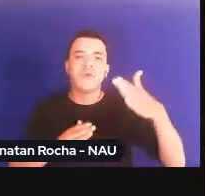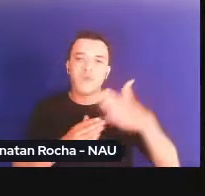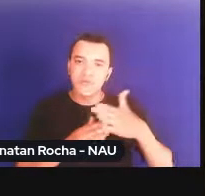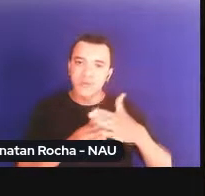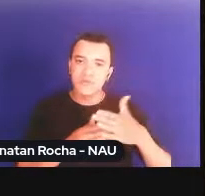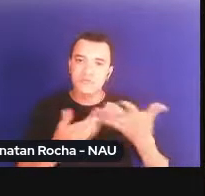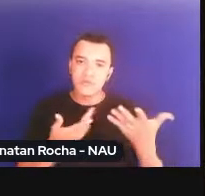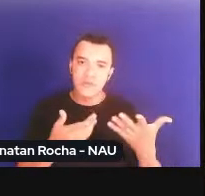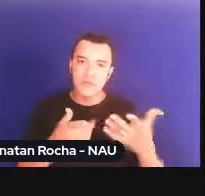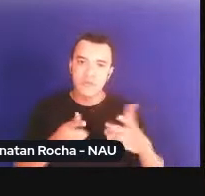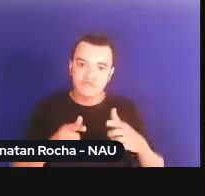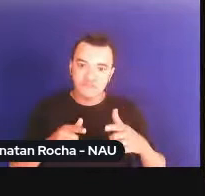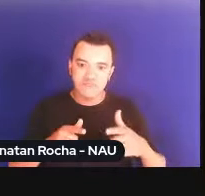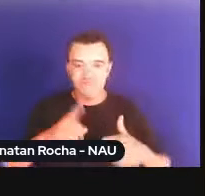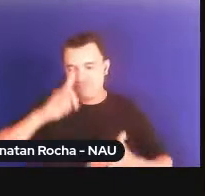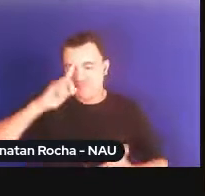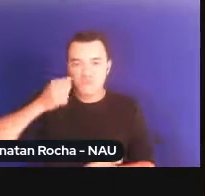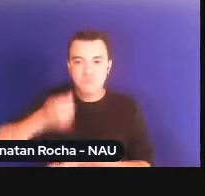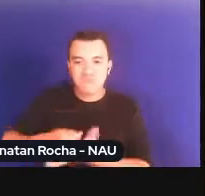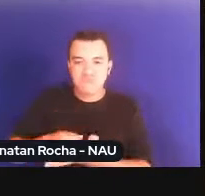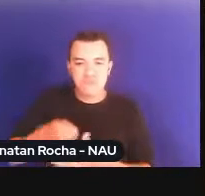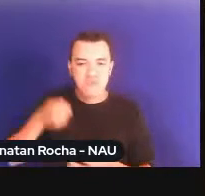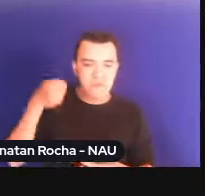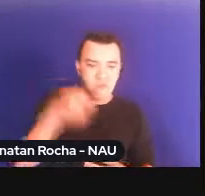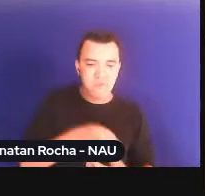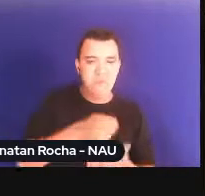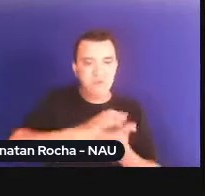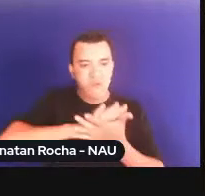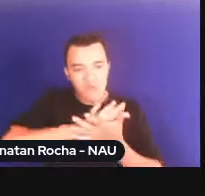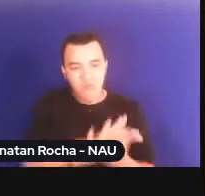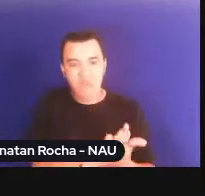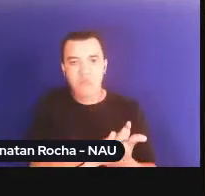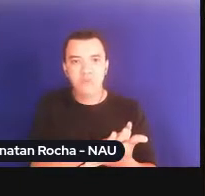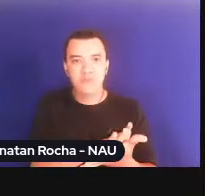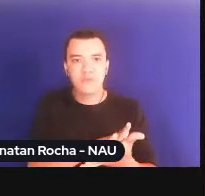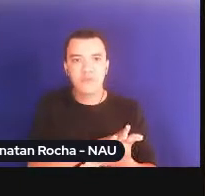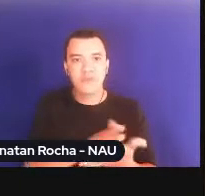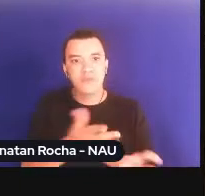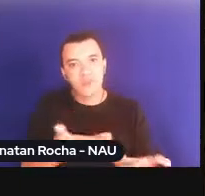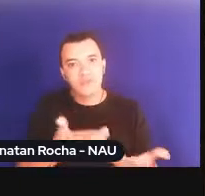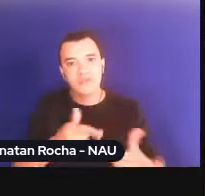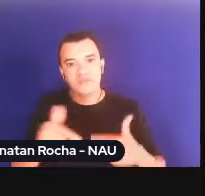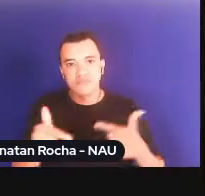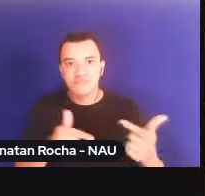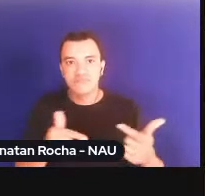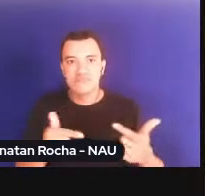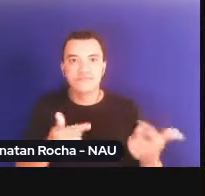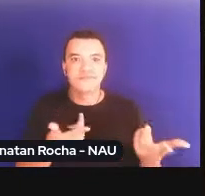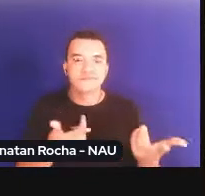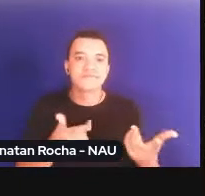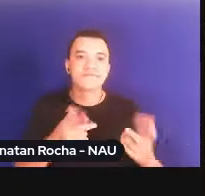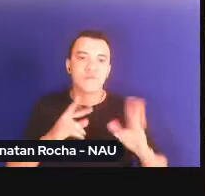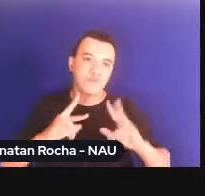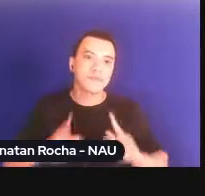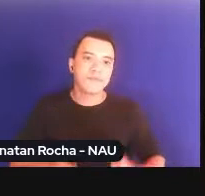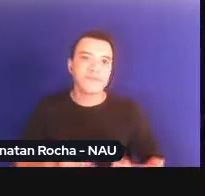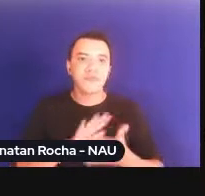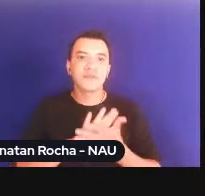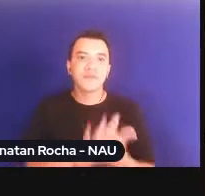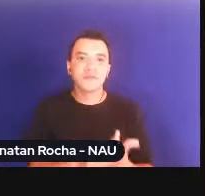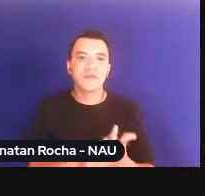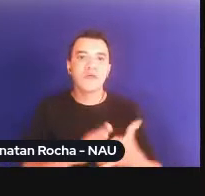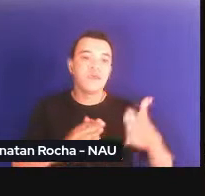pratiquem arbitrariedades, abusos de poder e práticas de lesa humanidade são limites